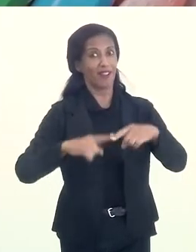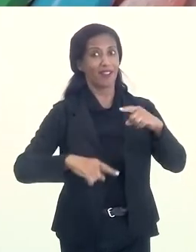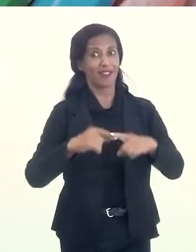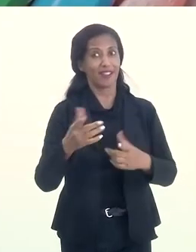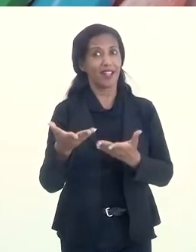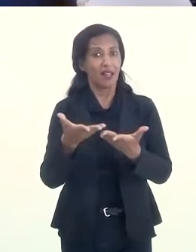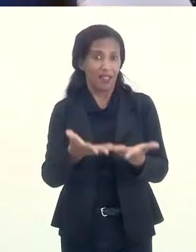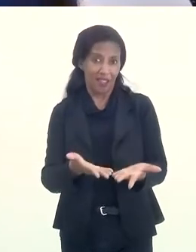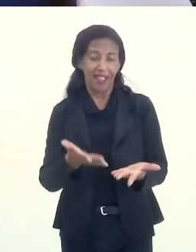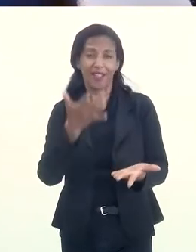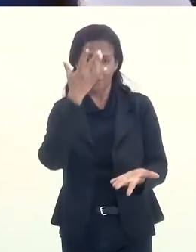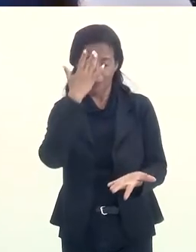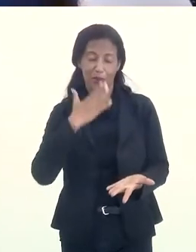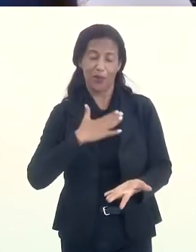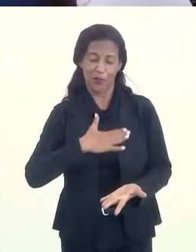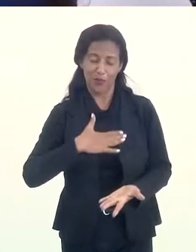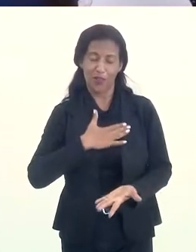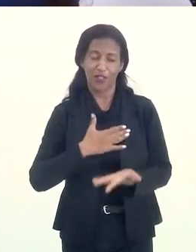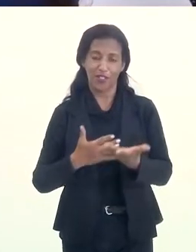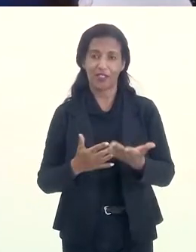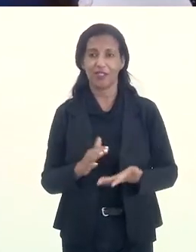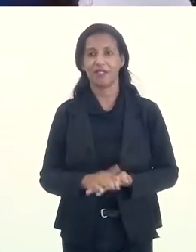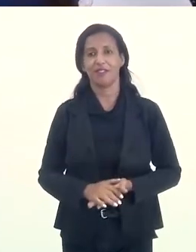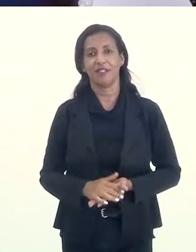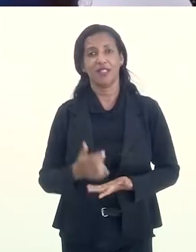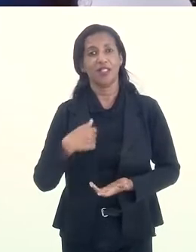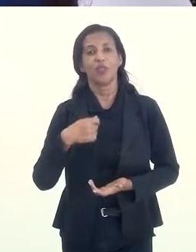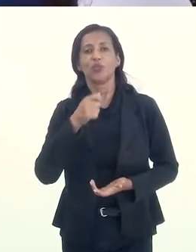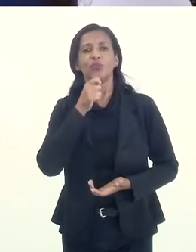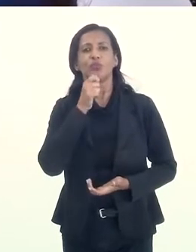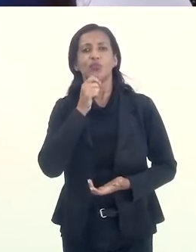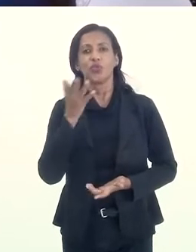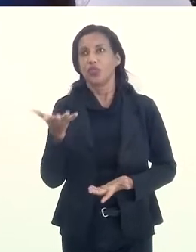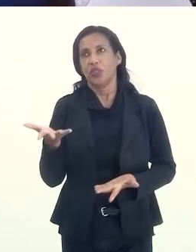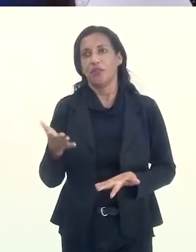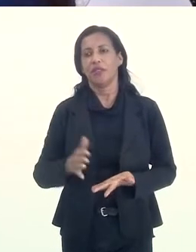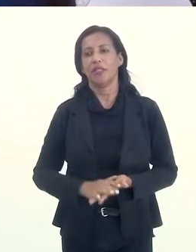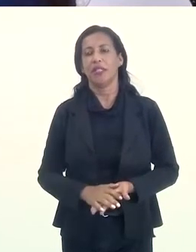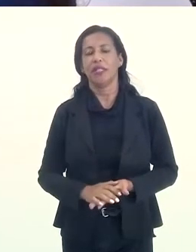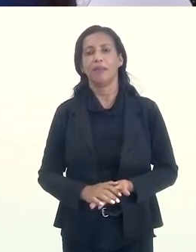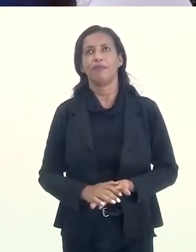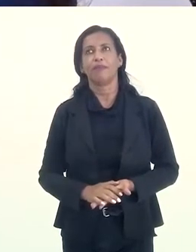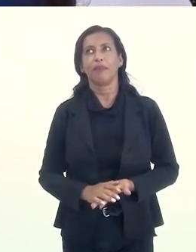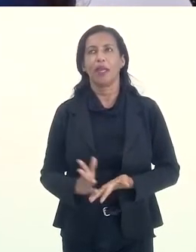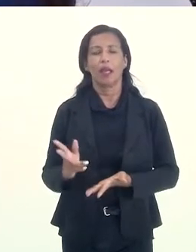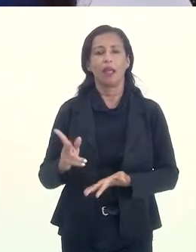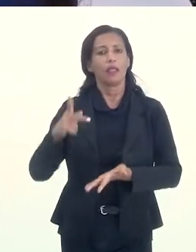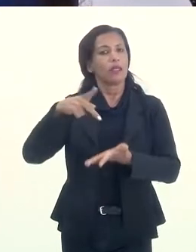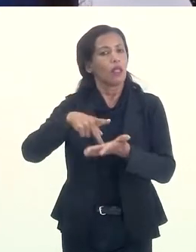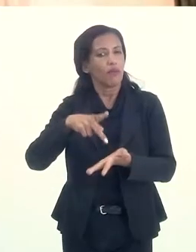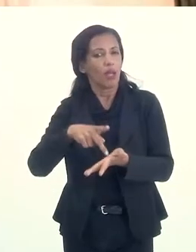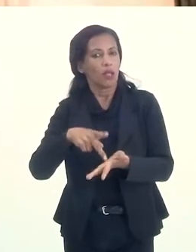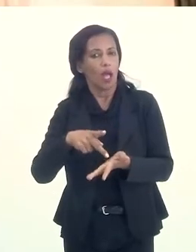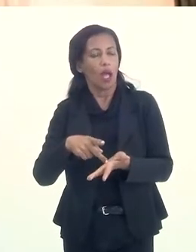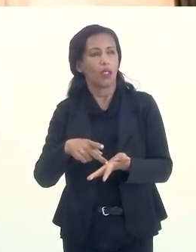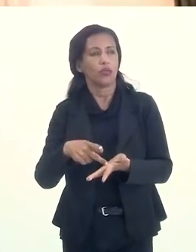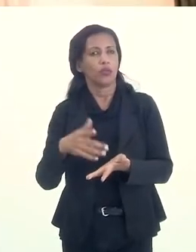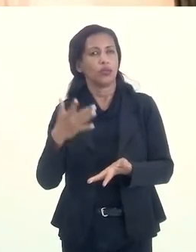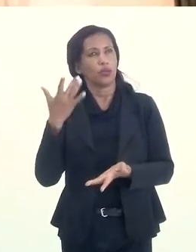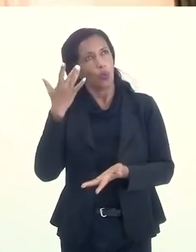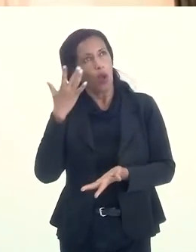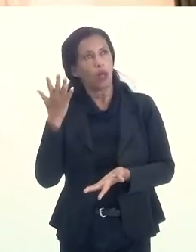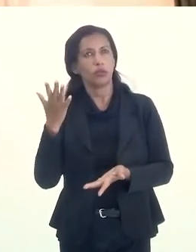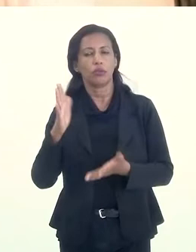ali e gosta. gosto. E gosta. Então, eu não tive... Na verdade, eu devo ter dito isso, talvez, no mini